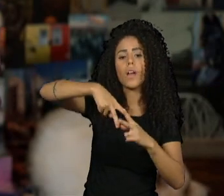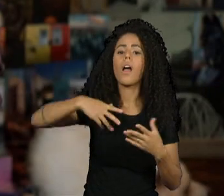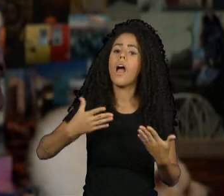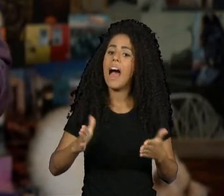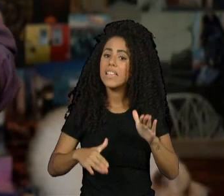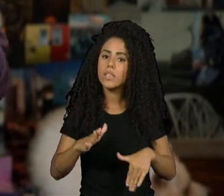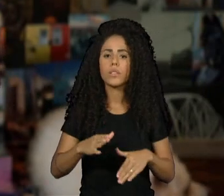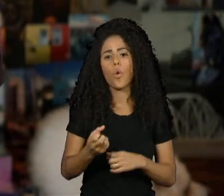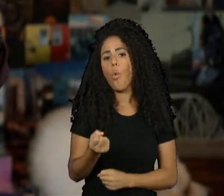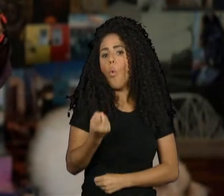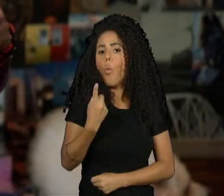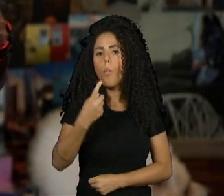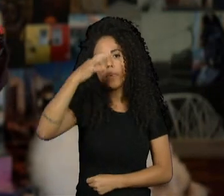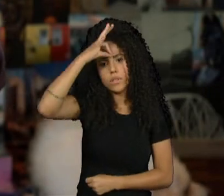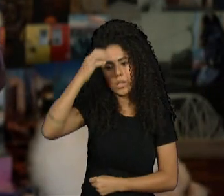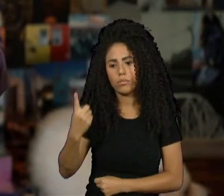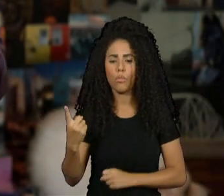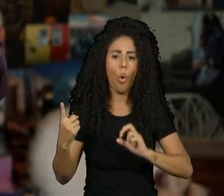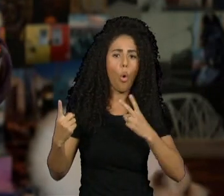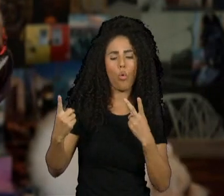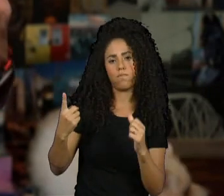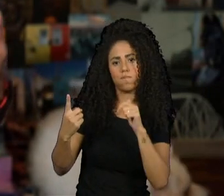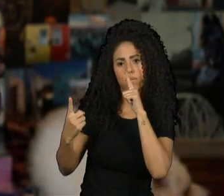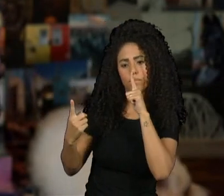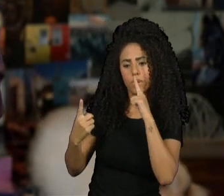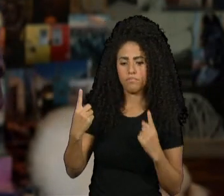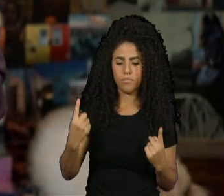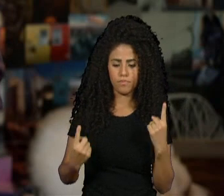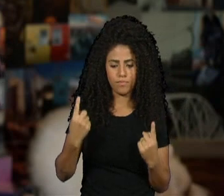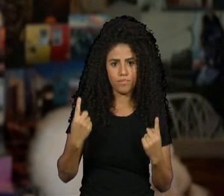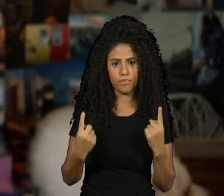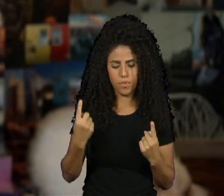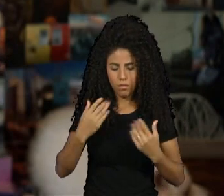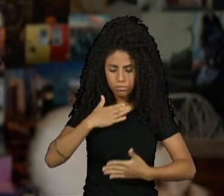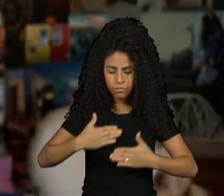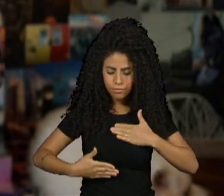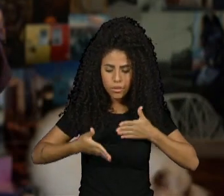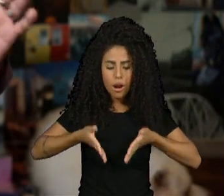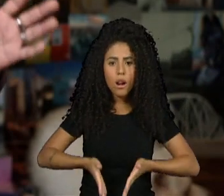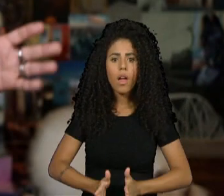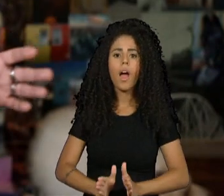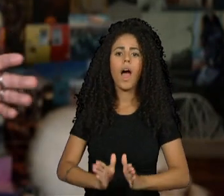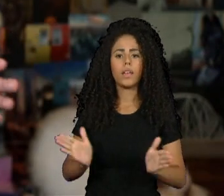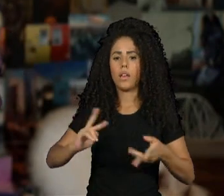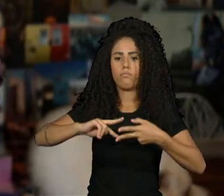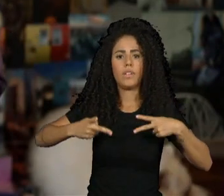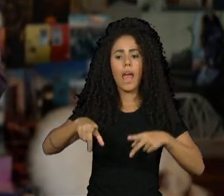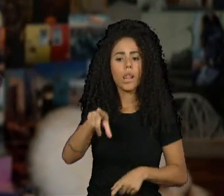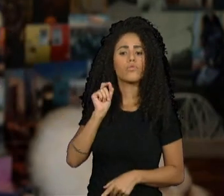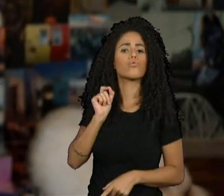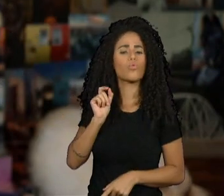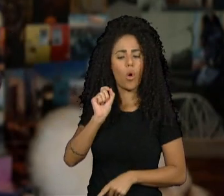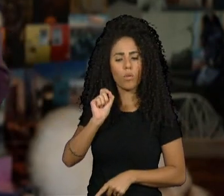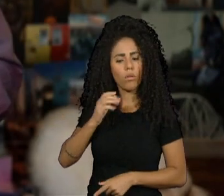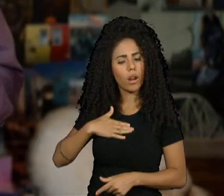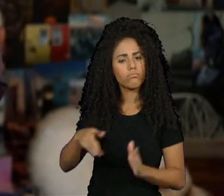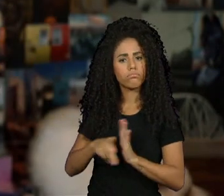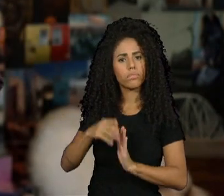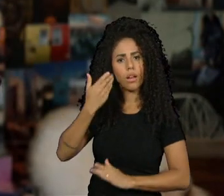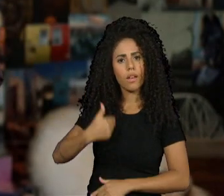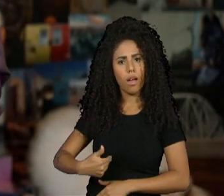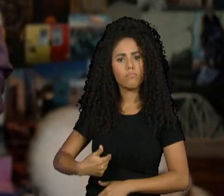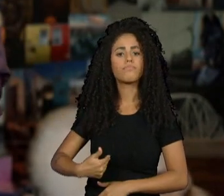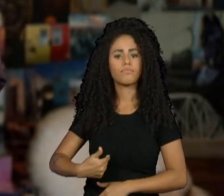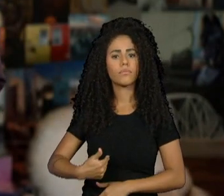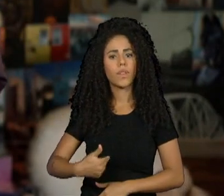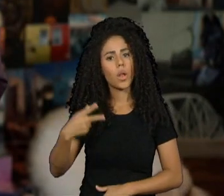único gênero, mas com sinais físicos que remetem ao gênero oposto. Então, isso diz